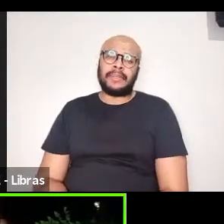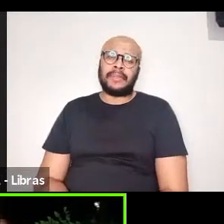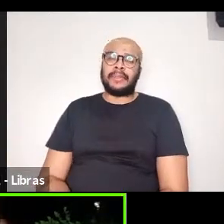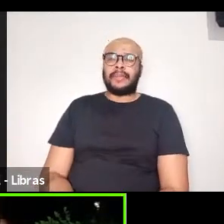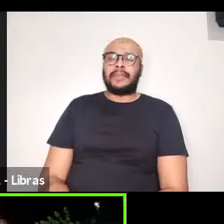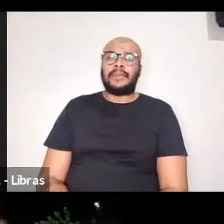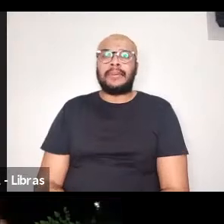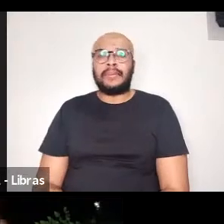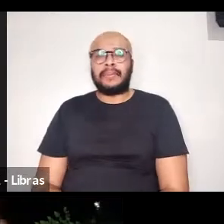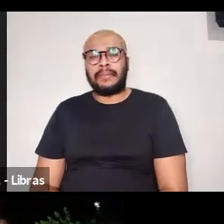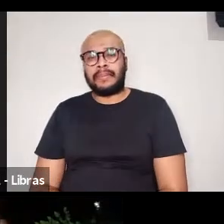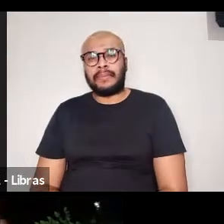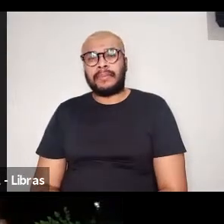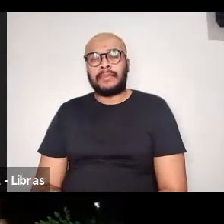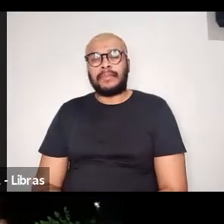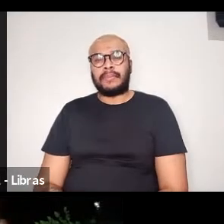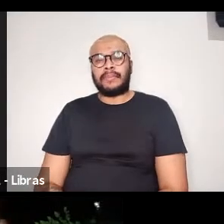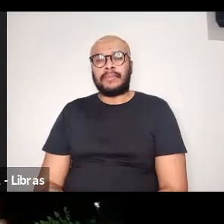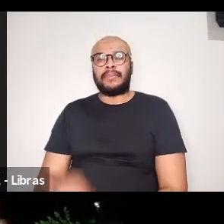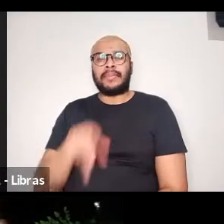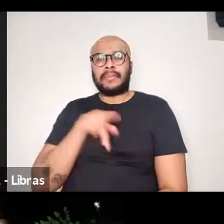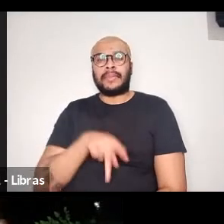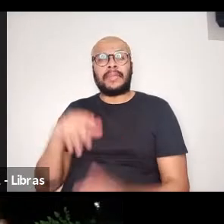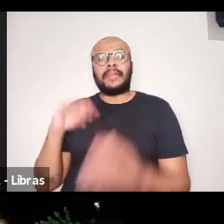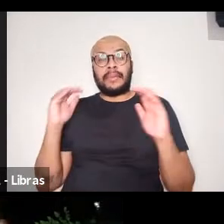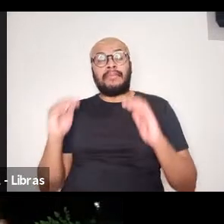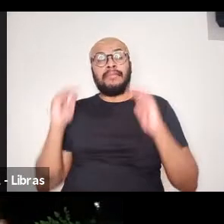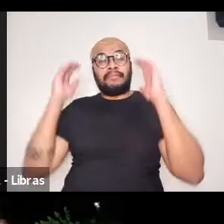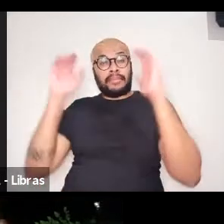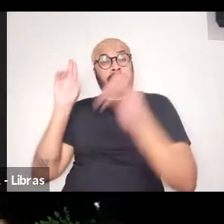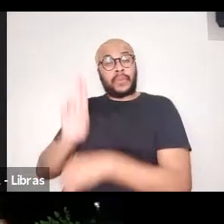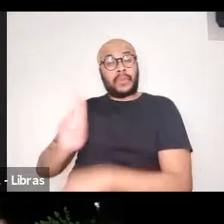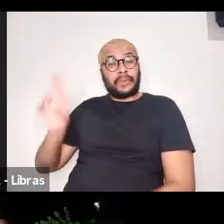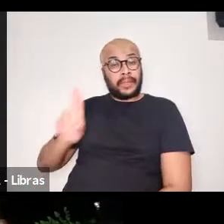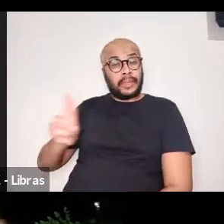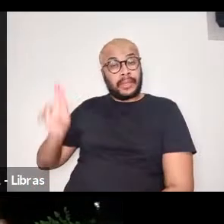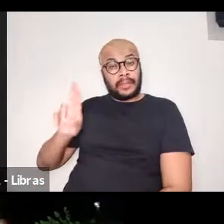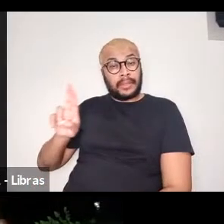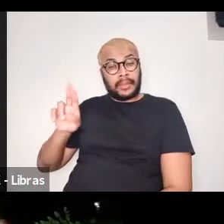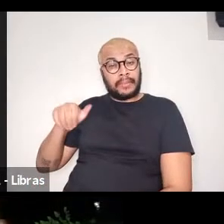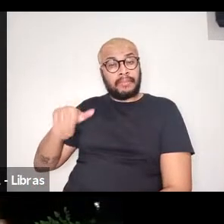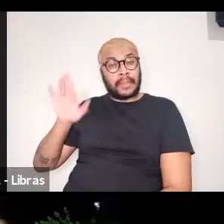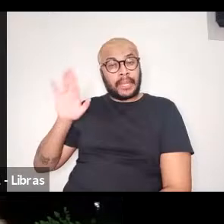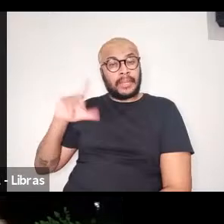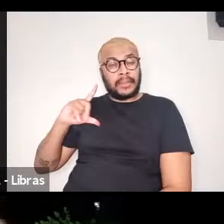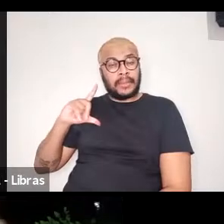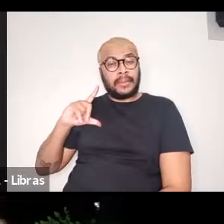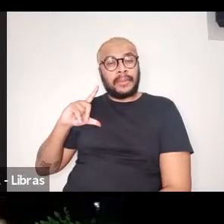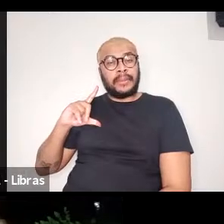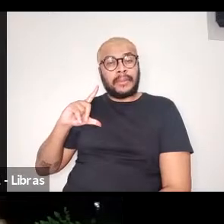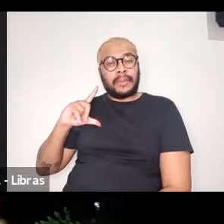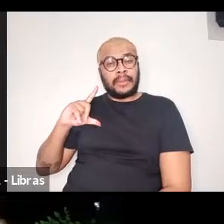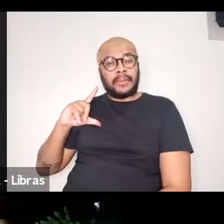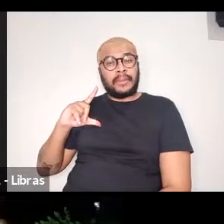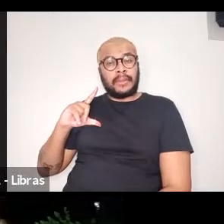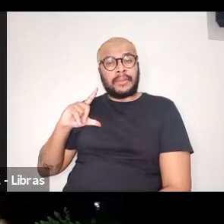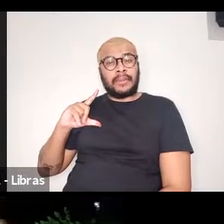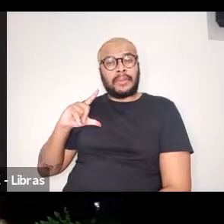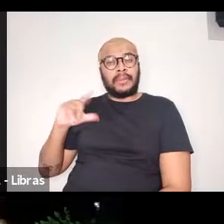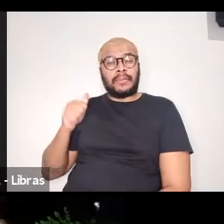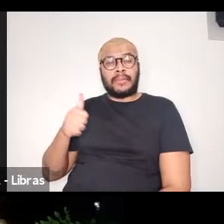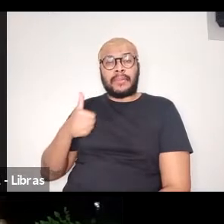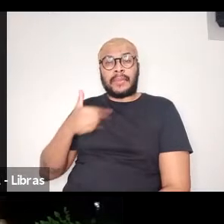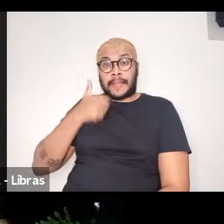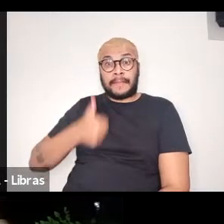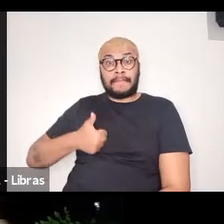É uma das condições que as universidades com mais prestígio, entre aspas,